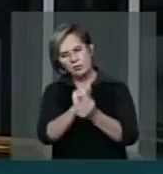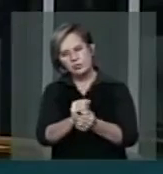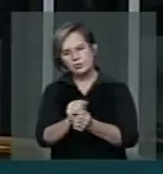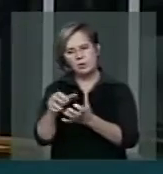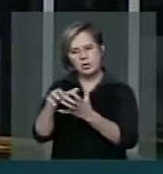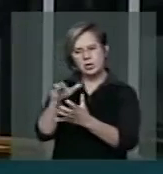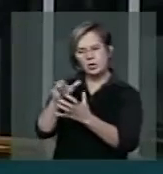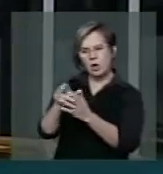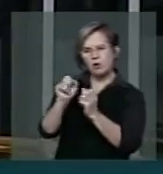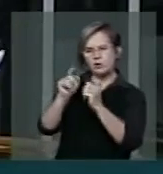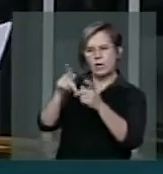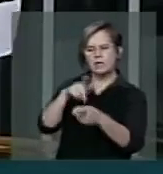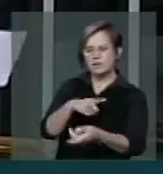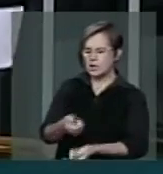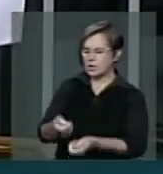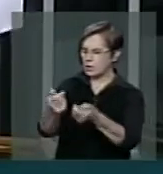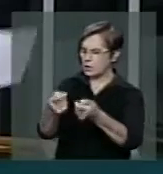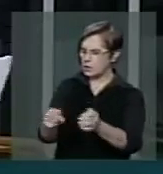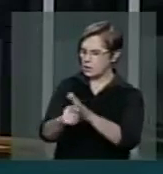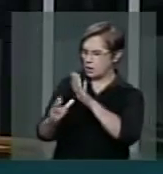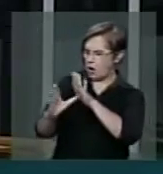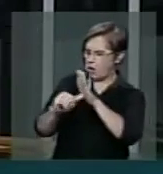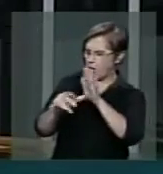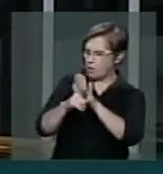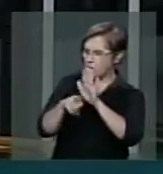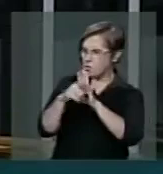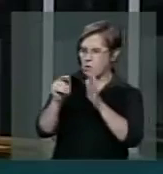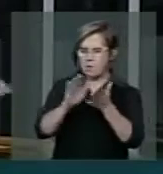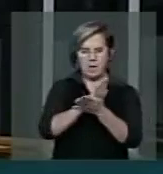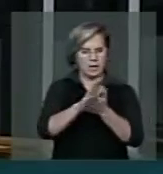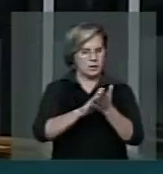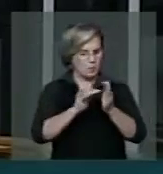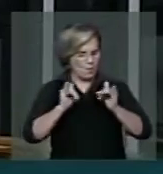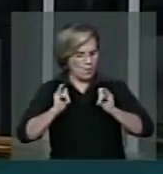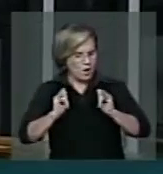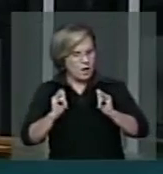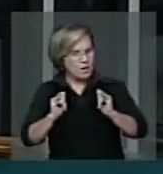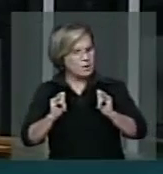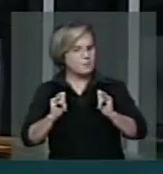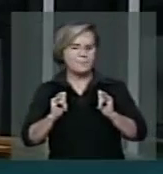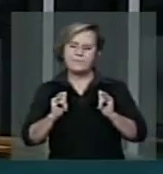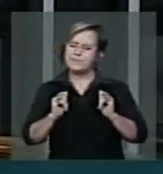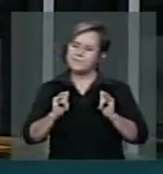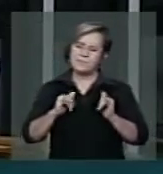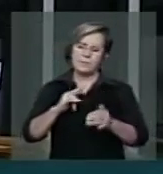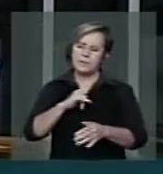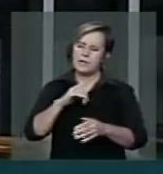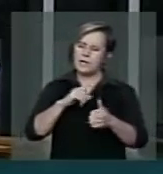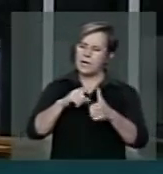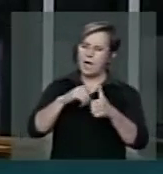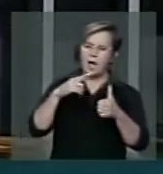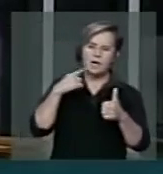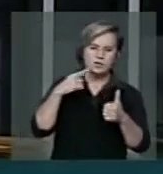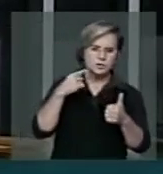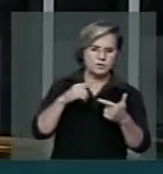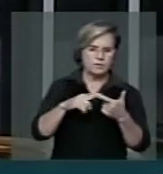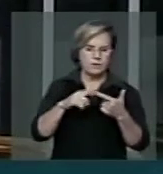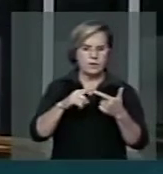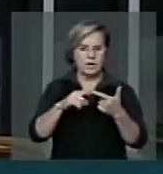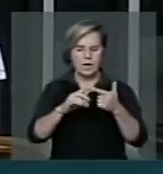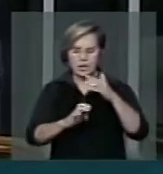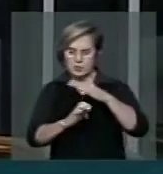aposentados serem enganados sem nenhum tipo de punição a esses criminosos que variam desde os advogados, às